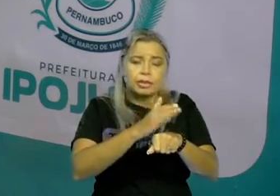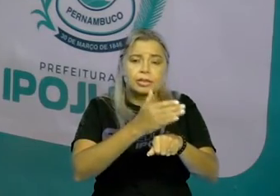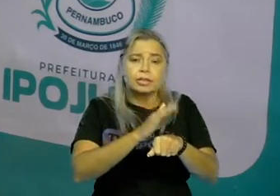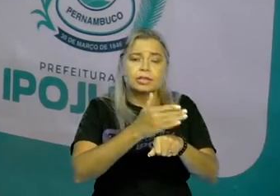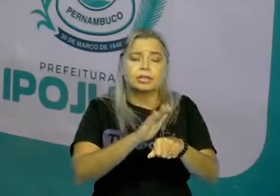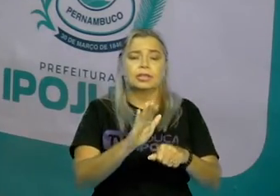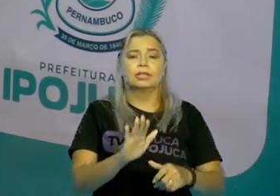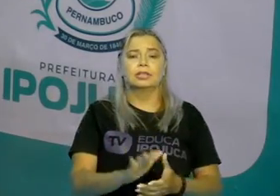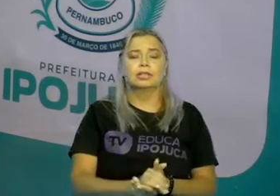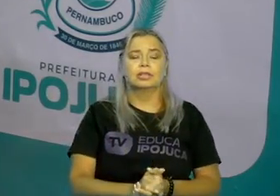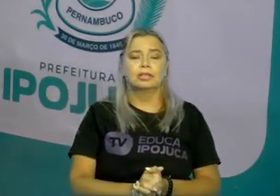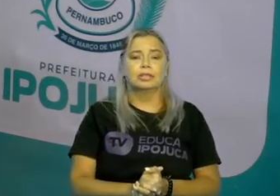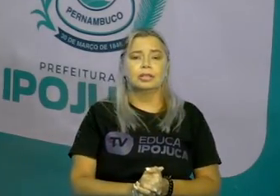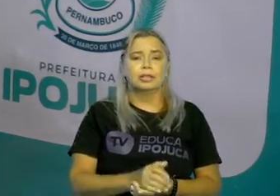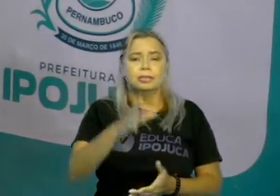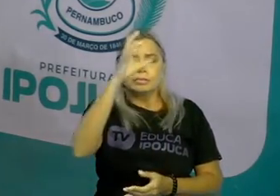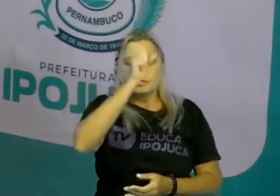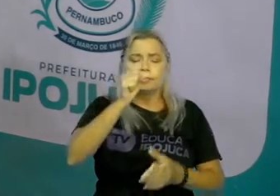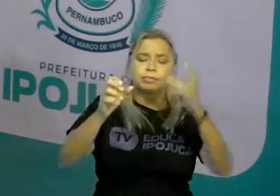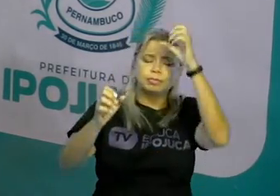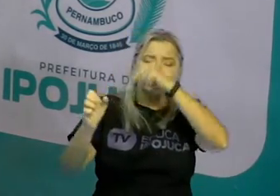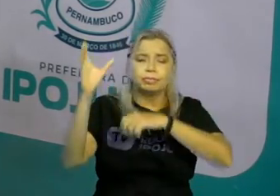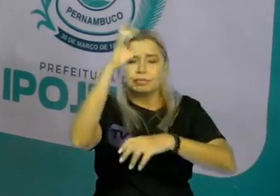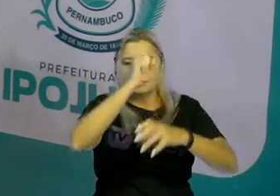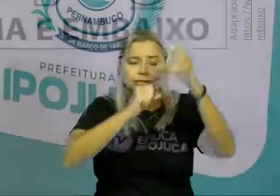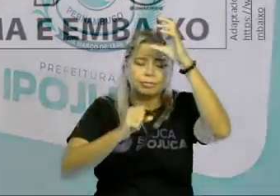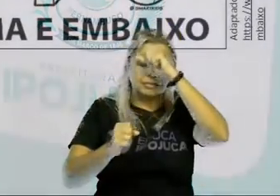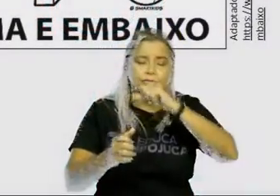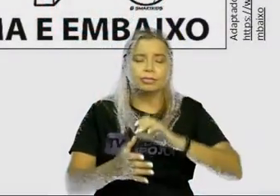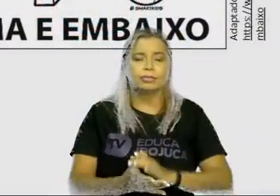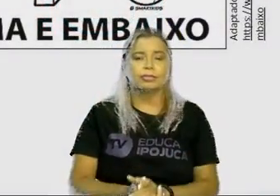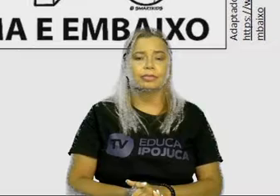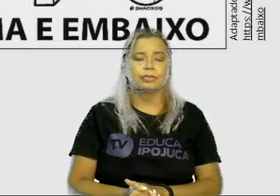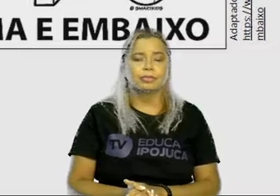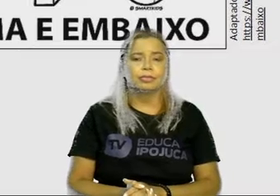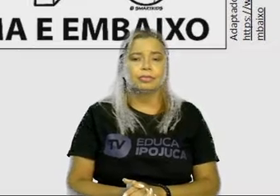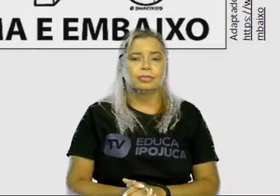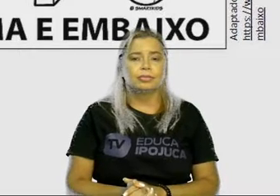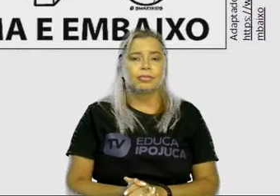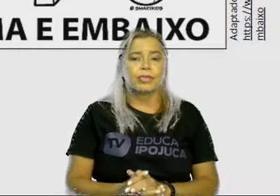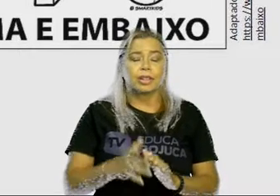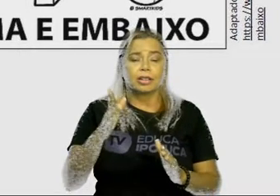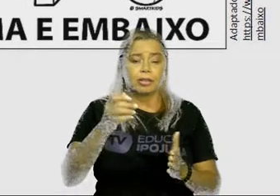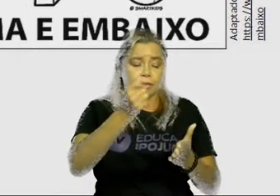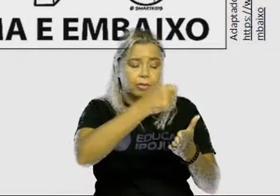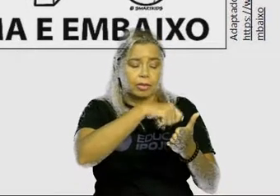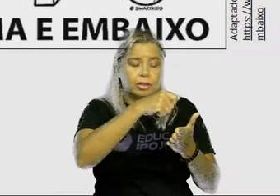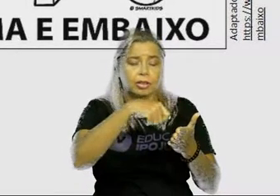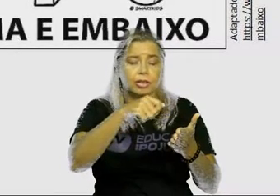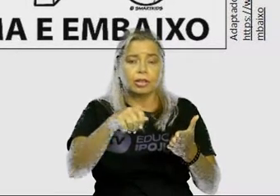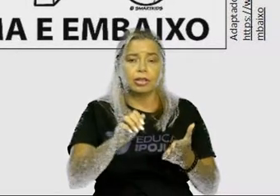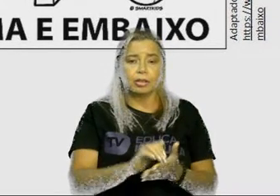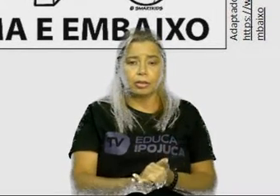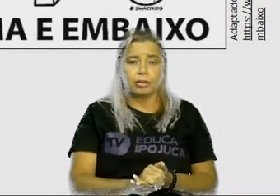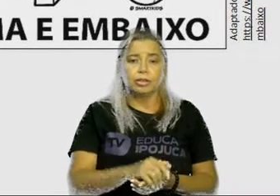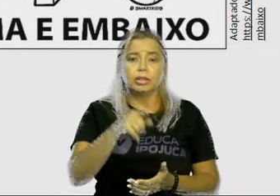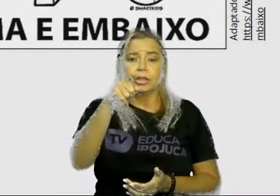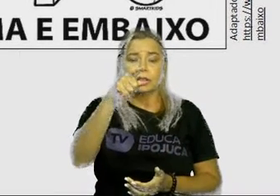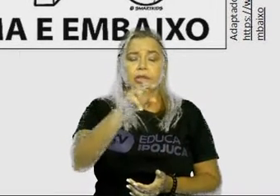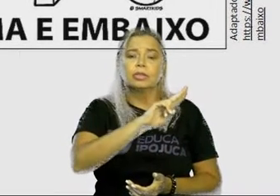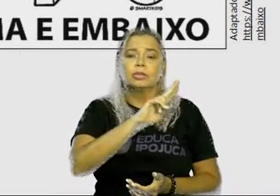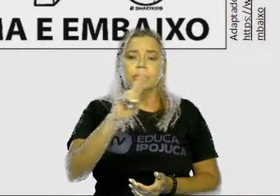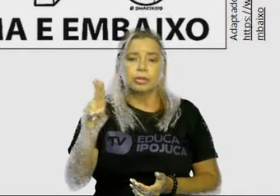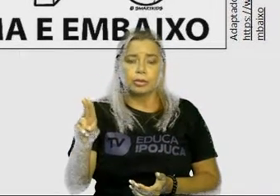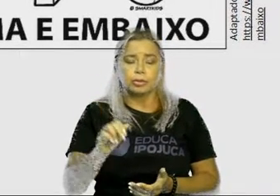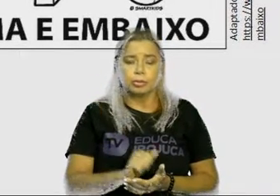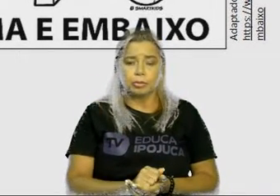e pratique para aprender cada vez mais. sendo assim, anote aí o nome de vocês, a atividade de